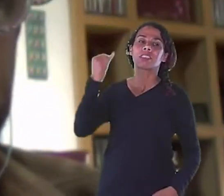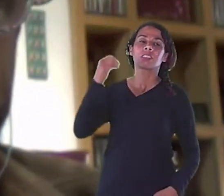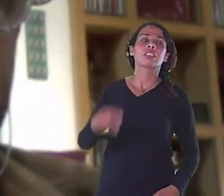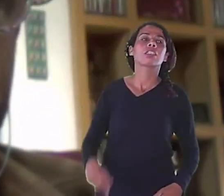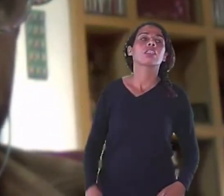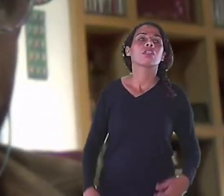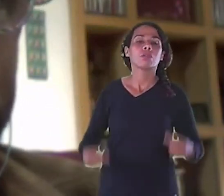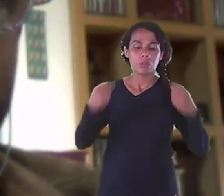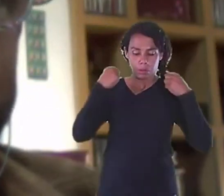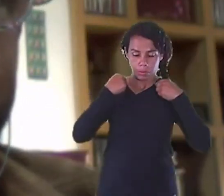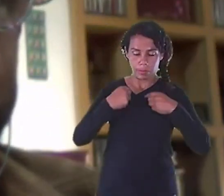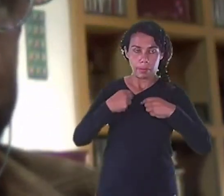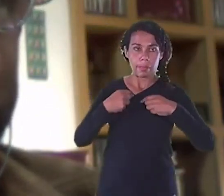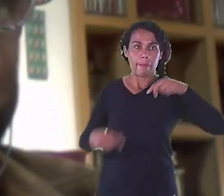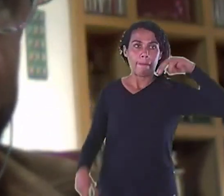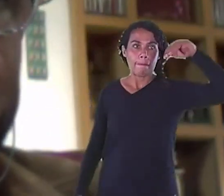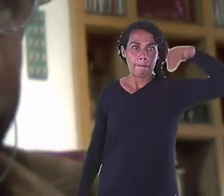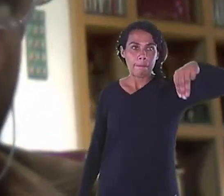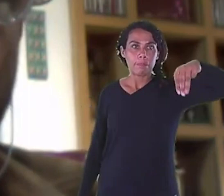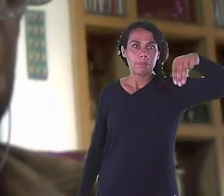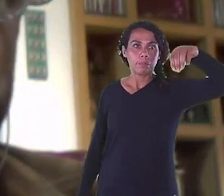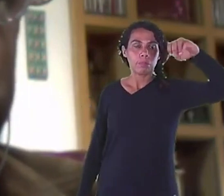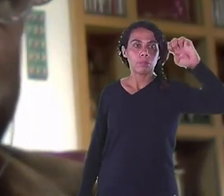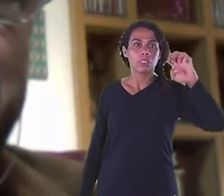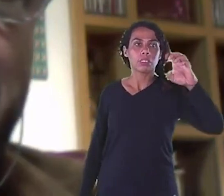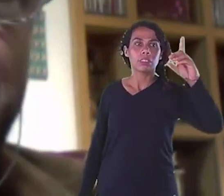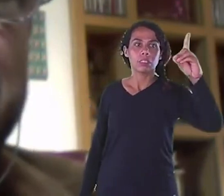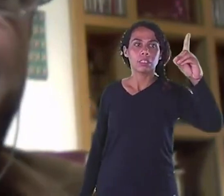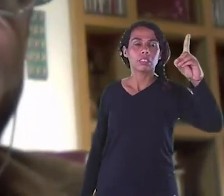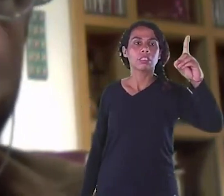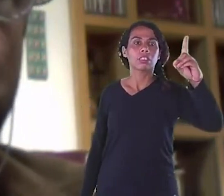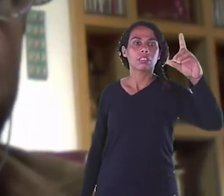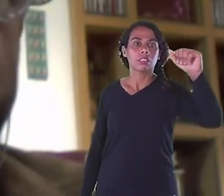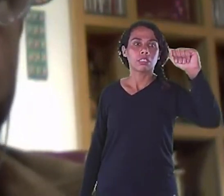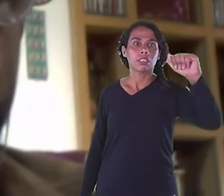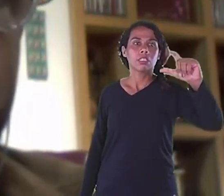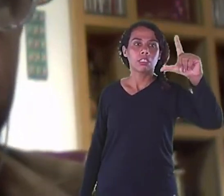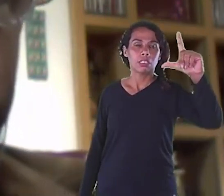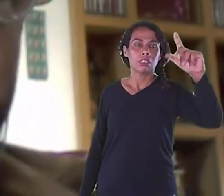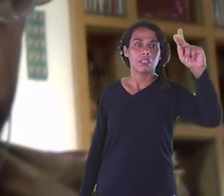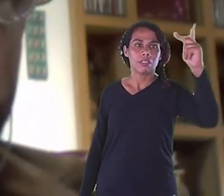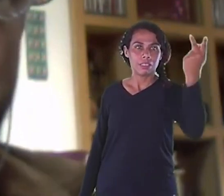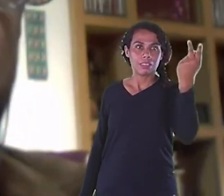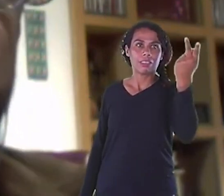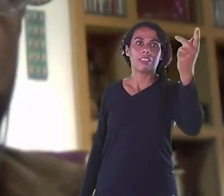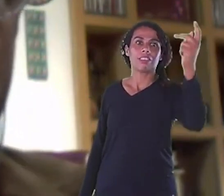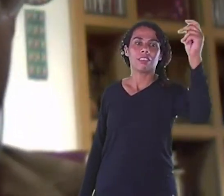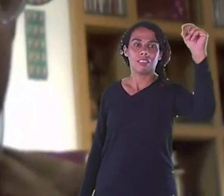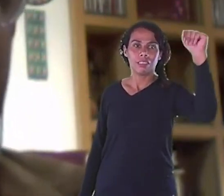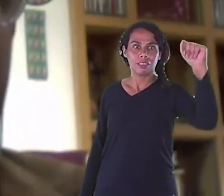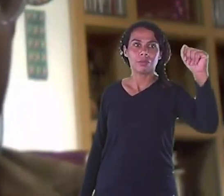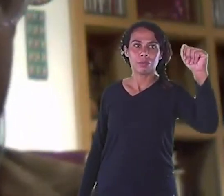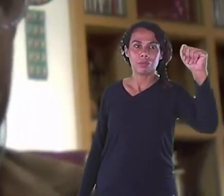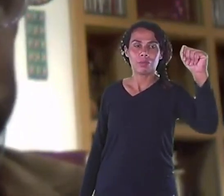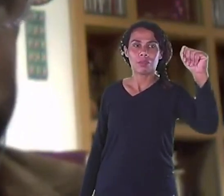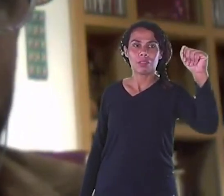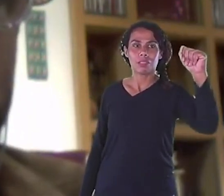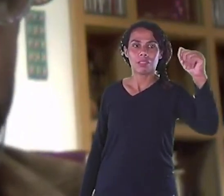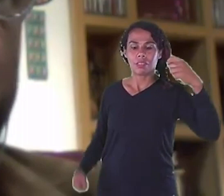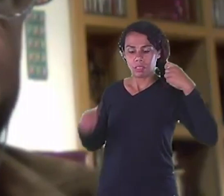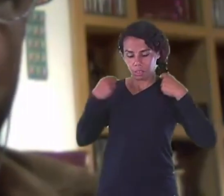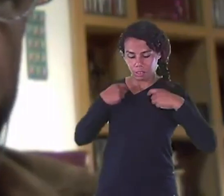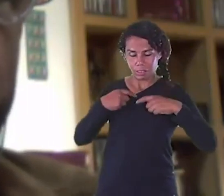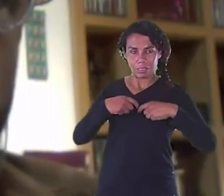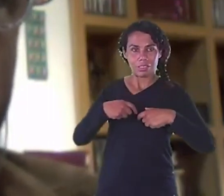De Se chama Cavalieri De Itália É contínua Na Idade Média Os cavaleiros Do rei Que era Contemplado Com a